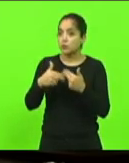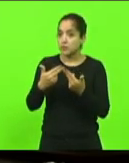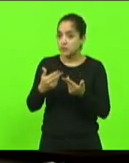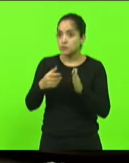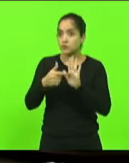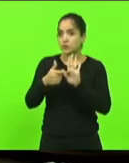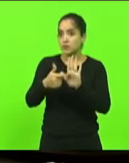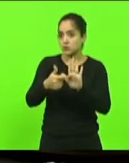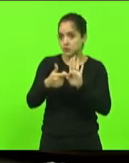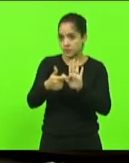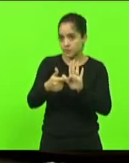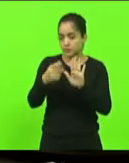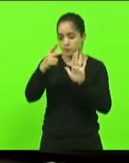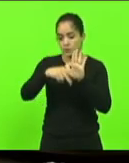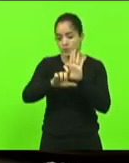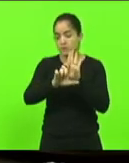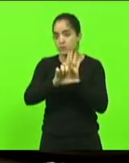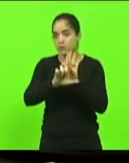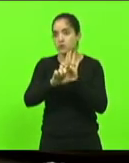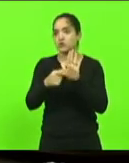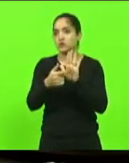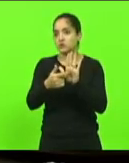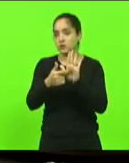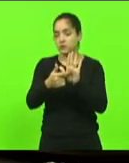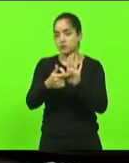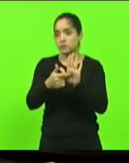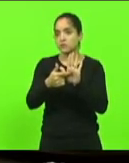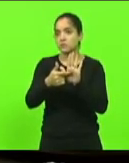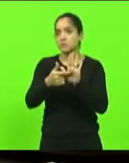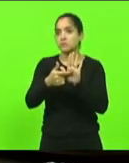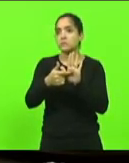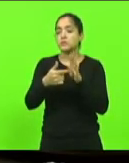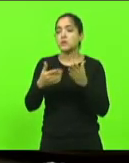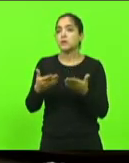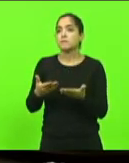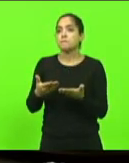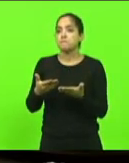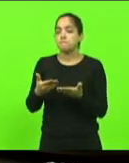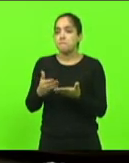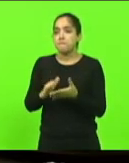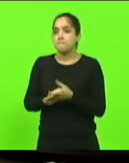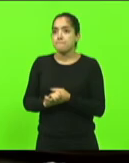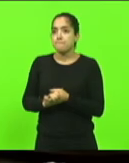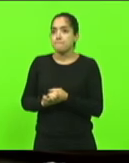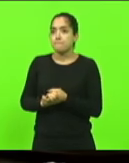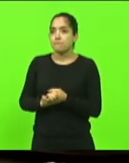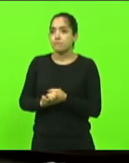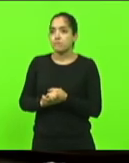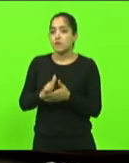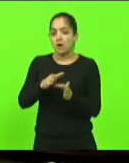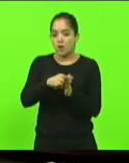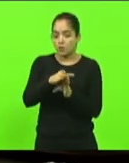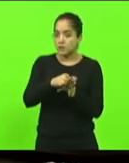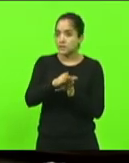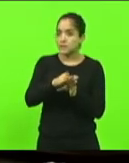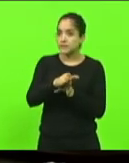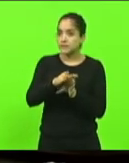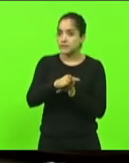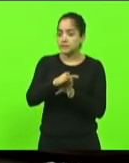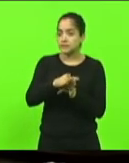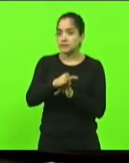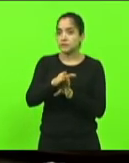este projeto de lei fechando também com a orientação que